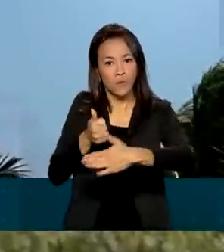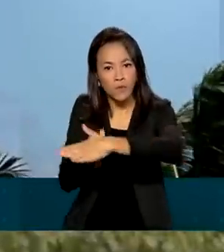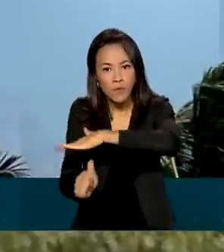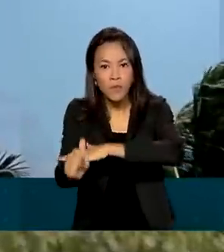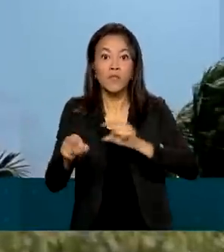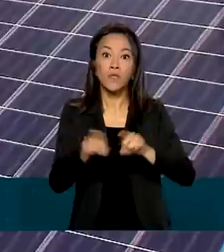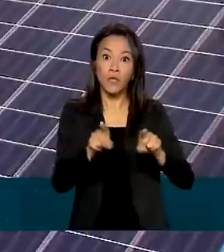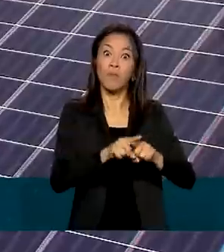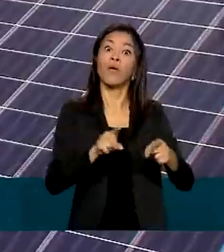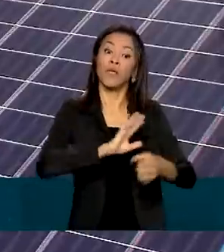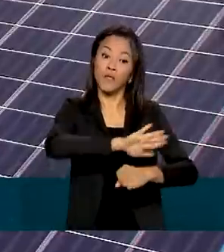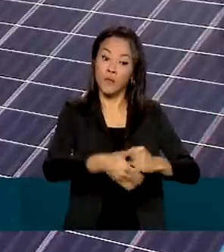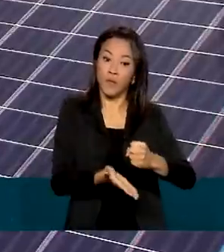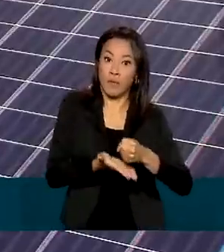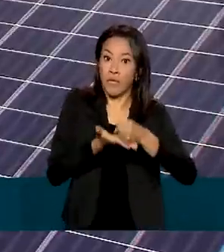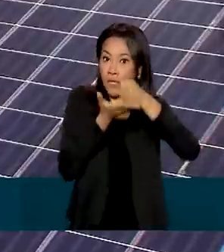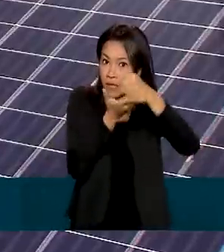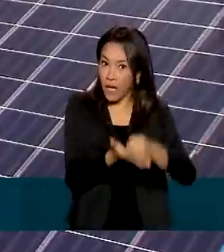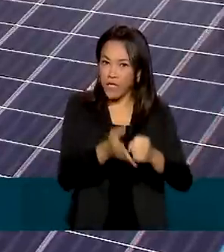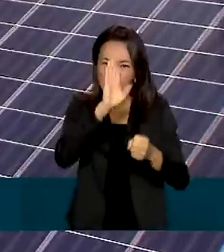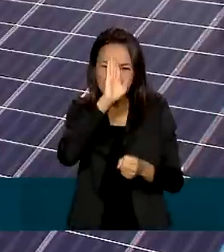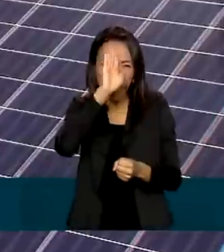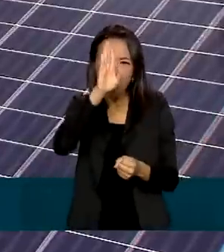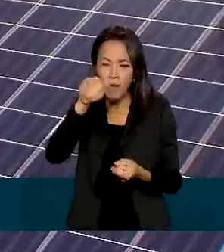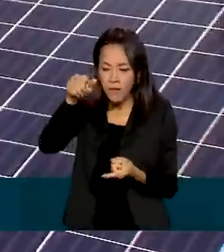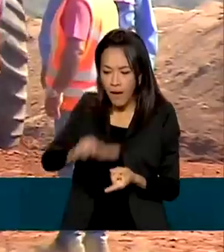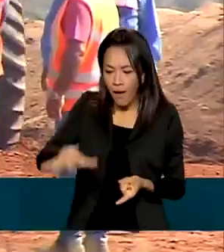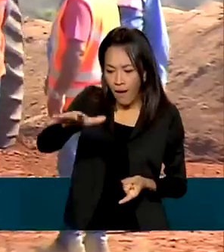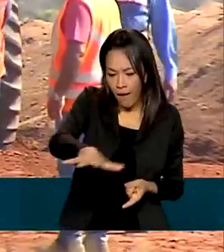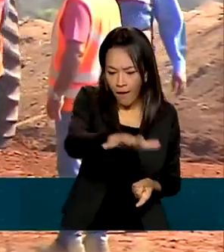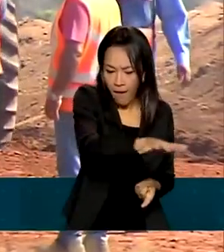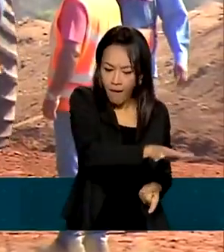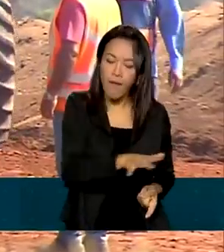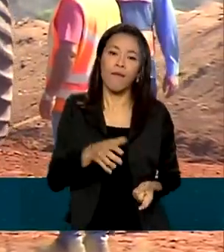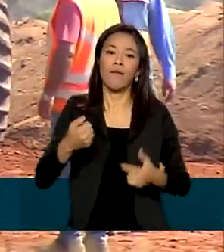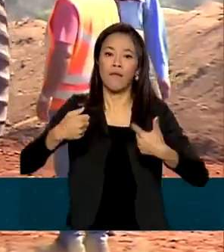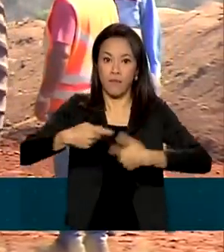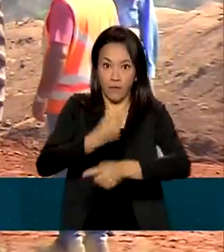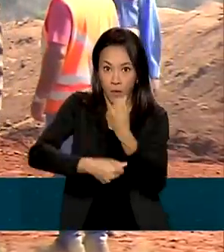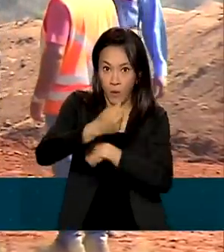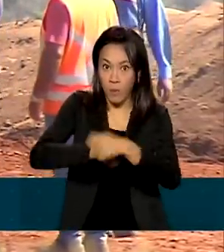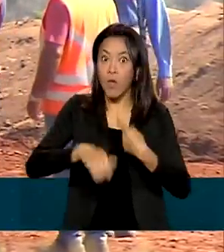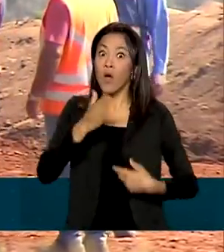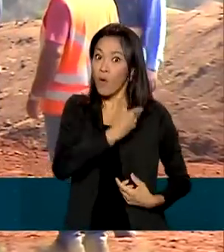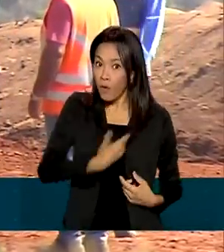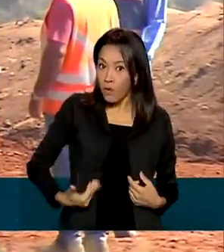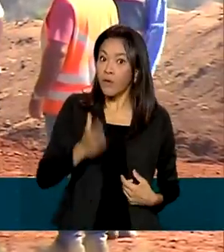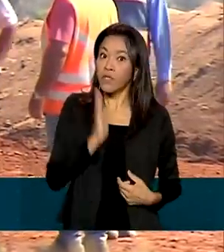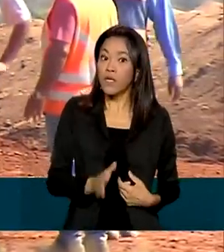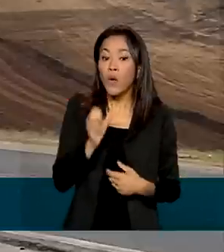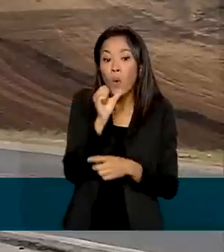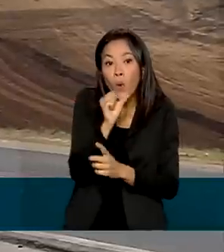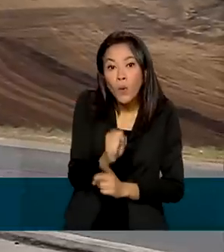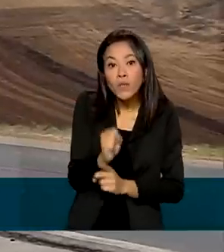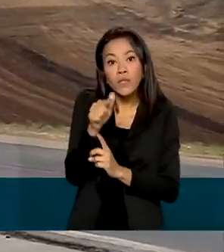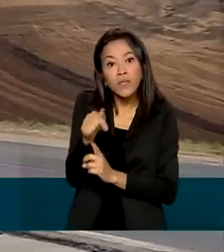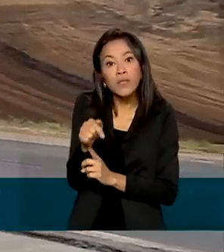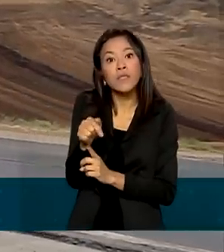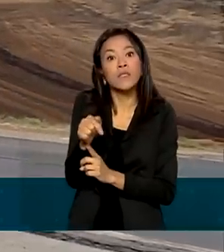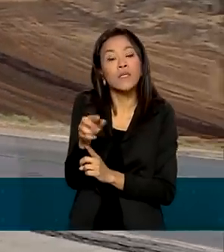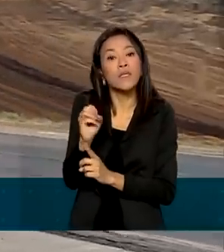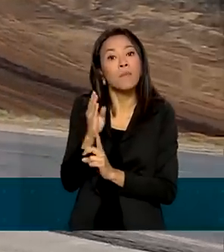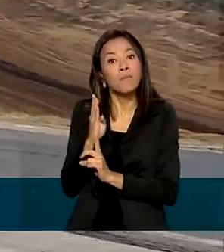sustentabilidade nos principais setores da economia. O governo já tem 860 bilhões de reais